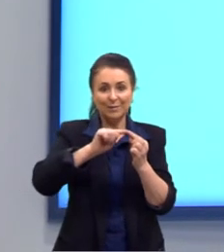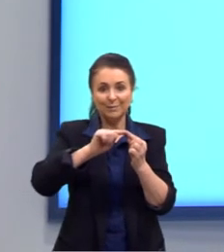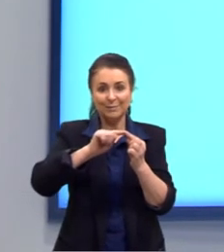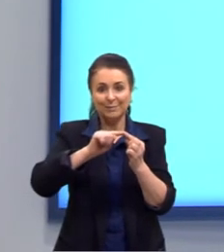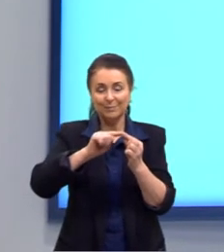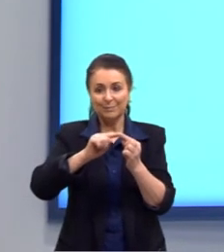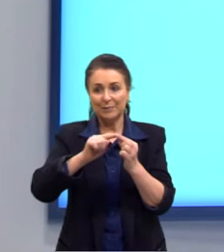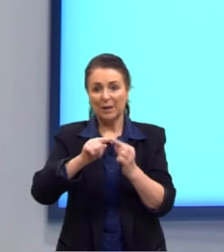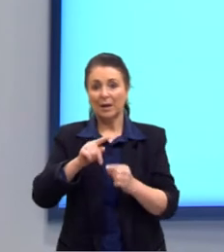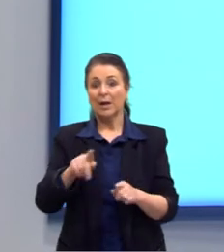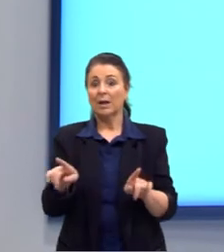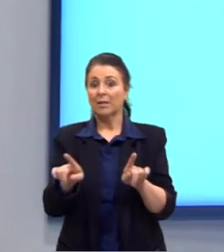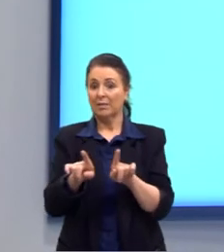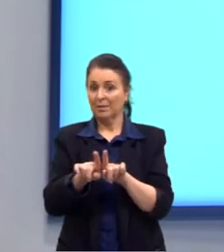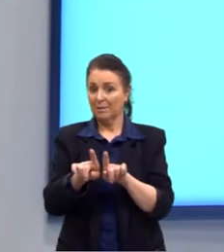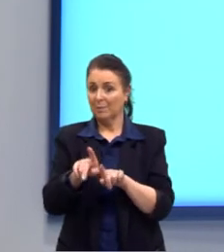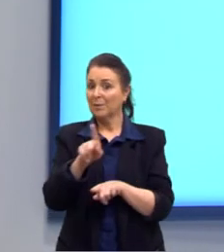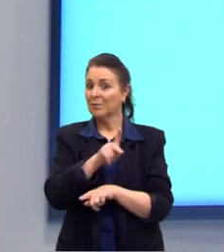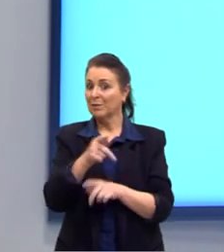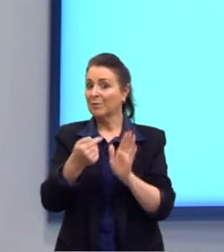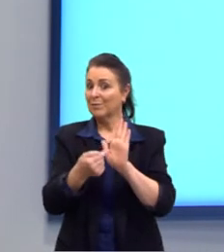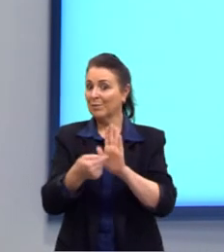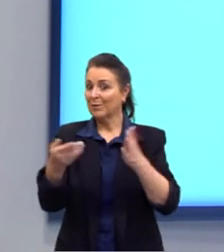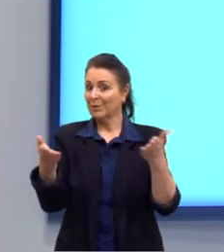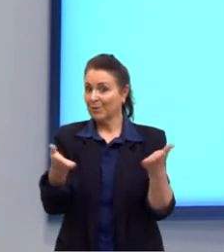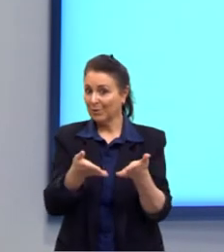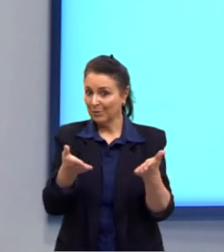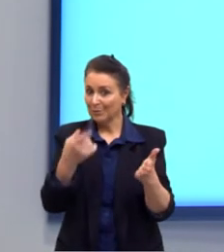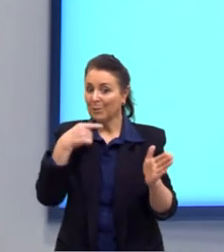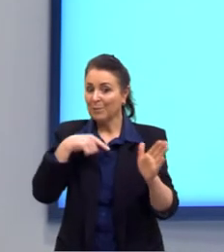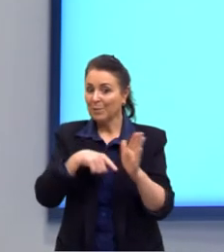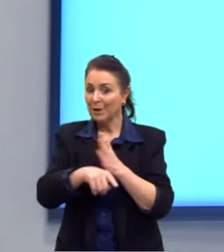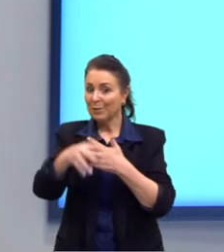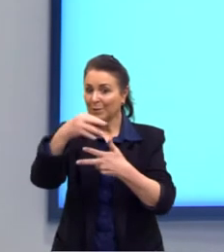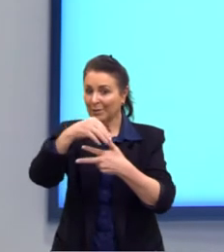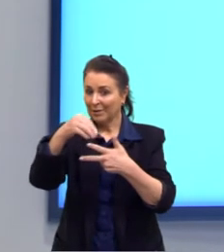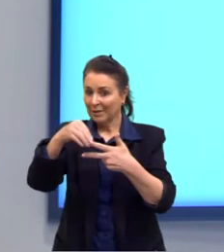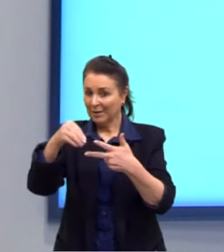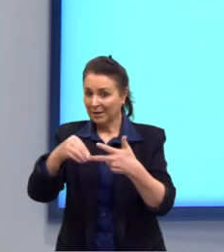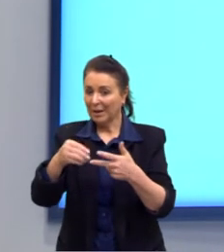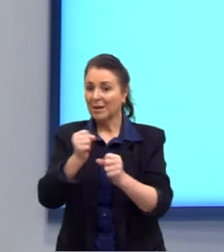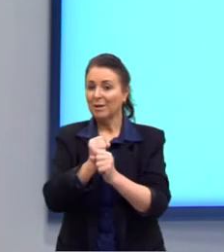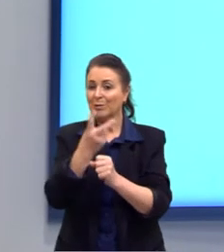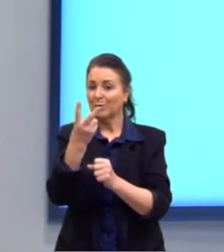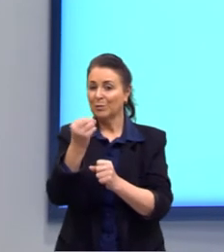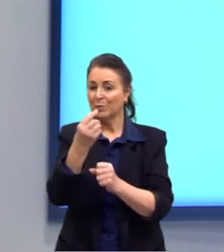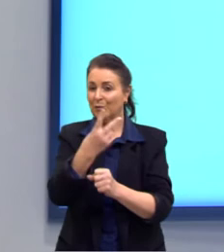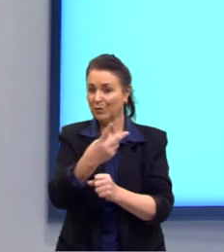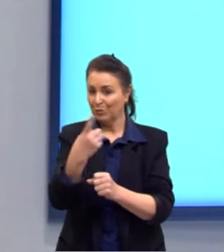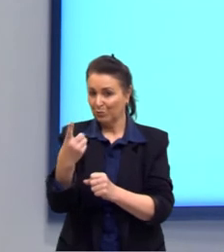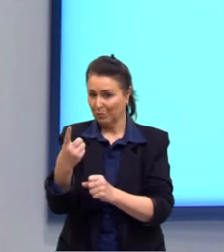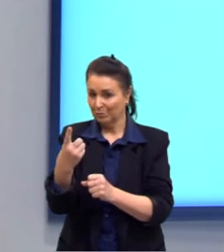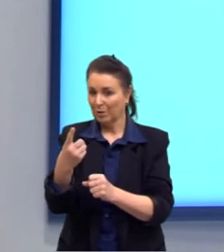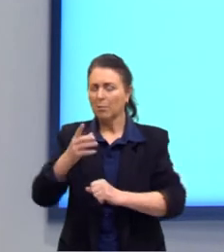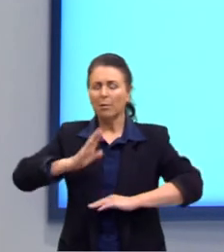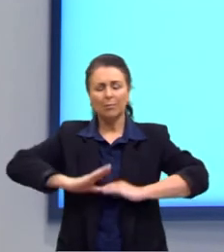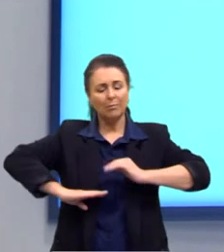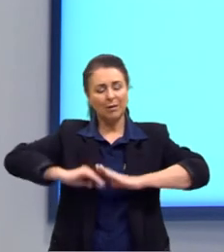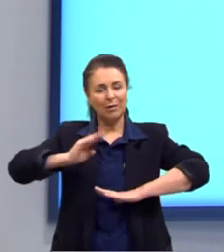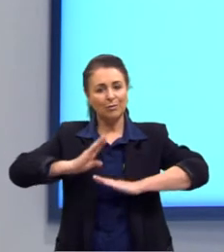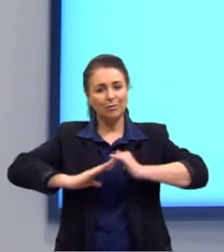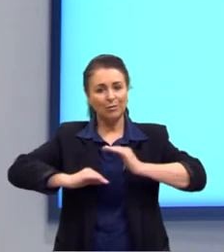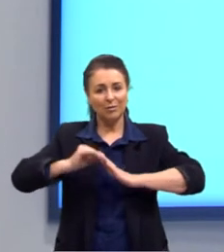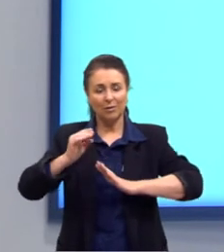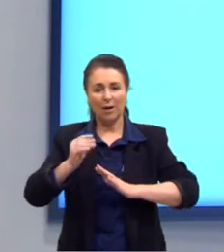Eu trouxe, então, para a nossa aula de hoje uma questão do ENEM de 2021 para a gente praticar um pouquinho